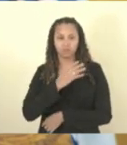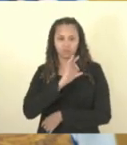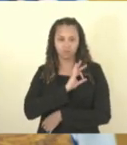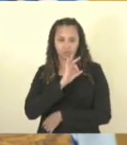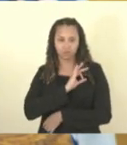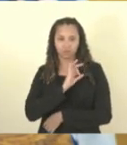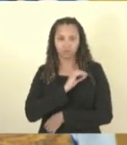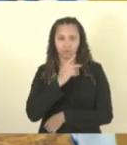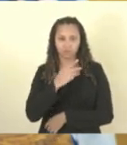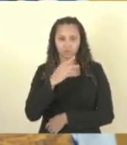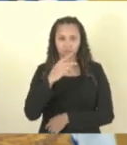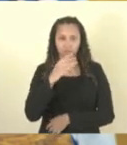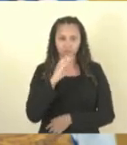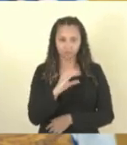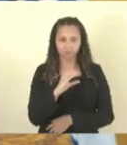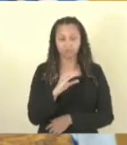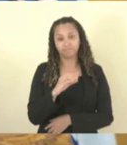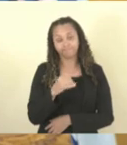civis.